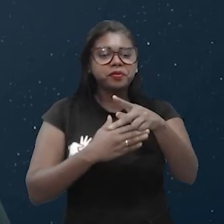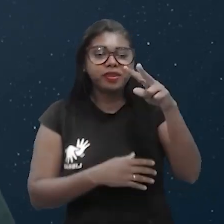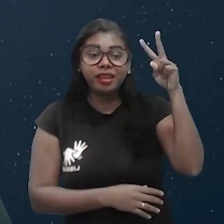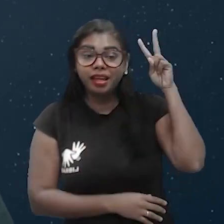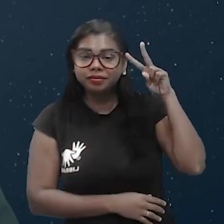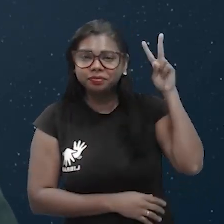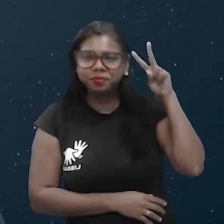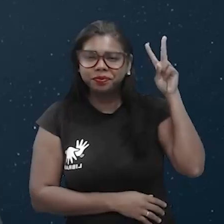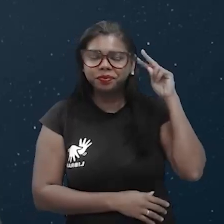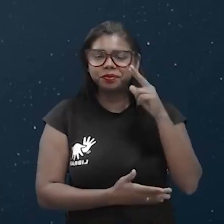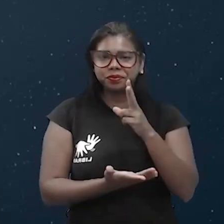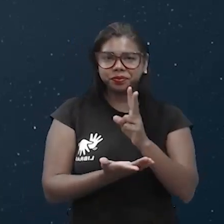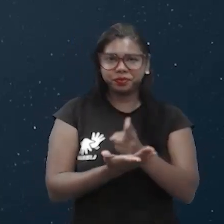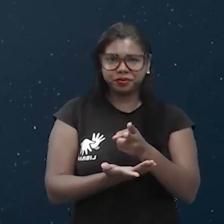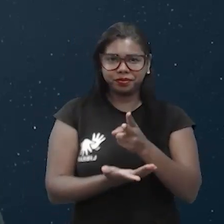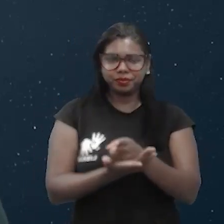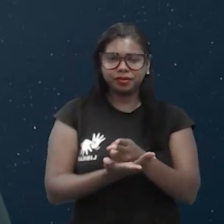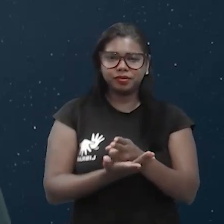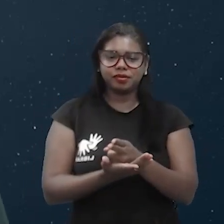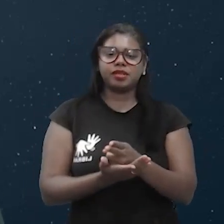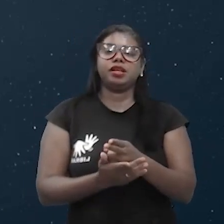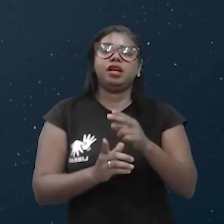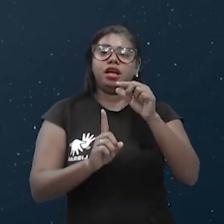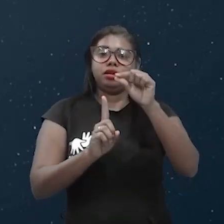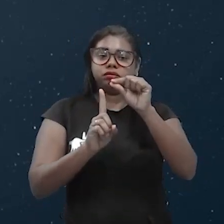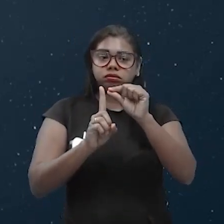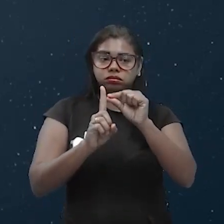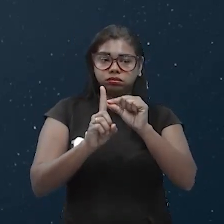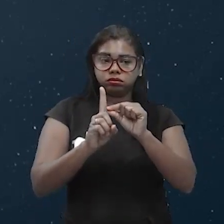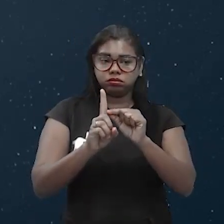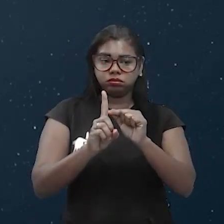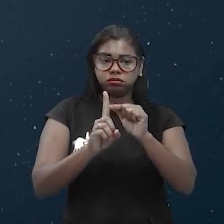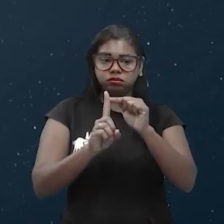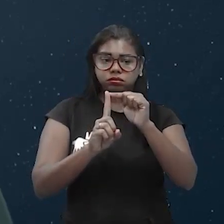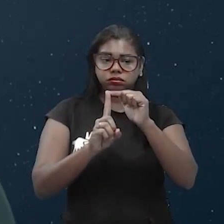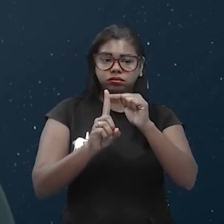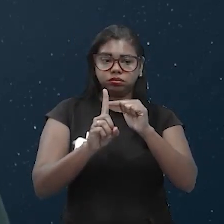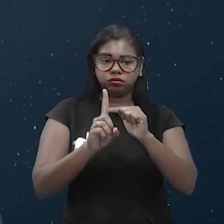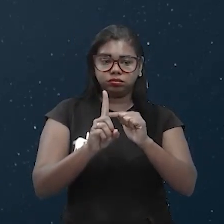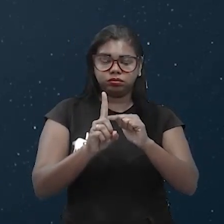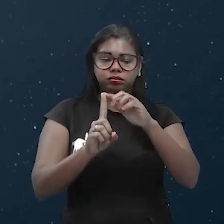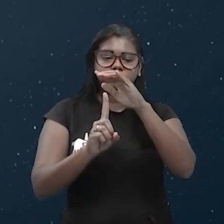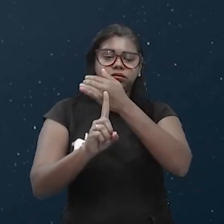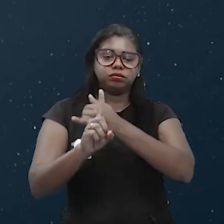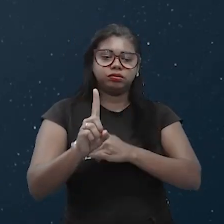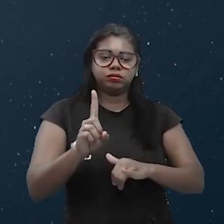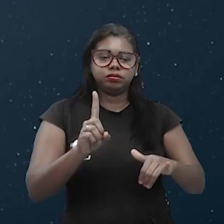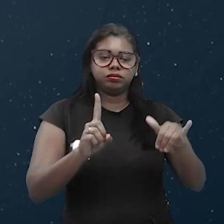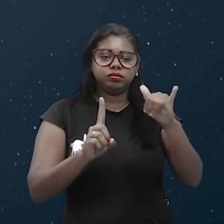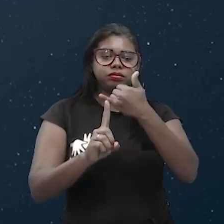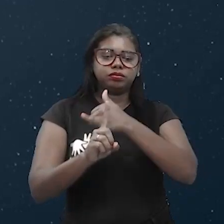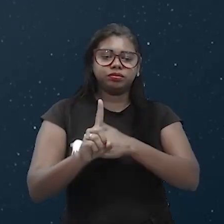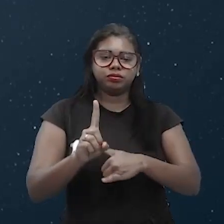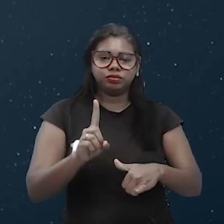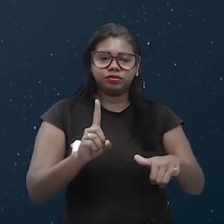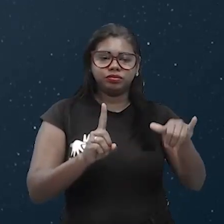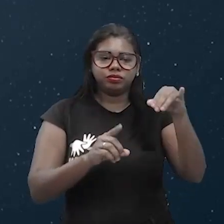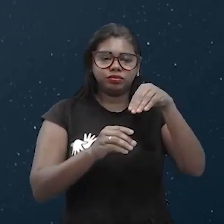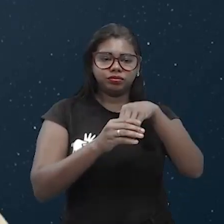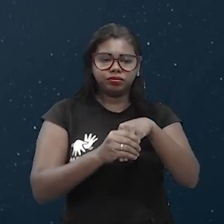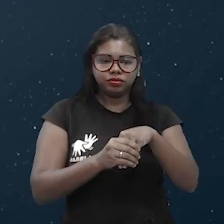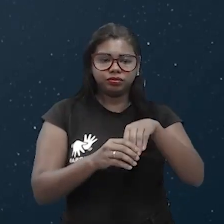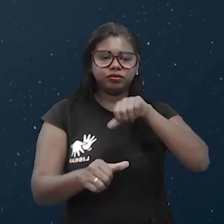gafanhoto, que a temperatura está vinculada à energia interna. Então quando nós mudamos a temperatura,